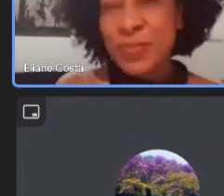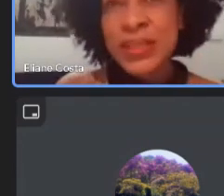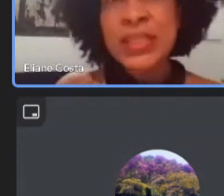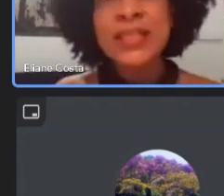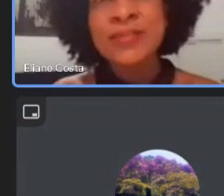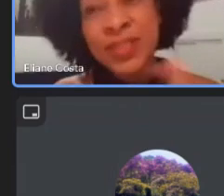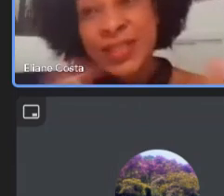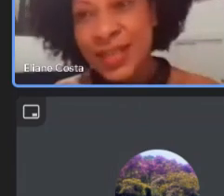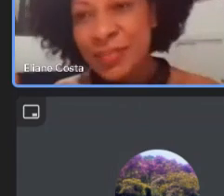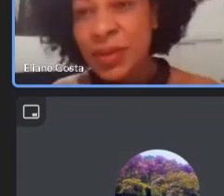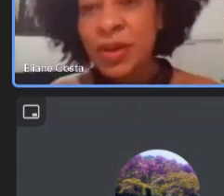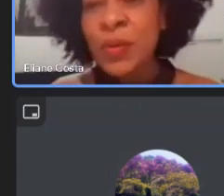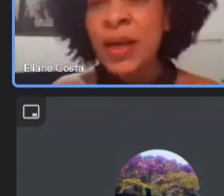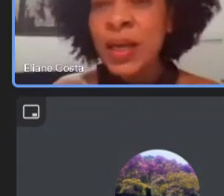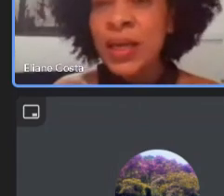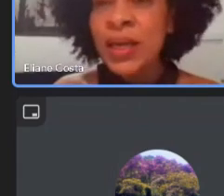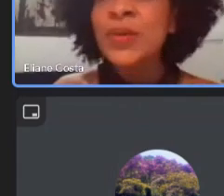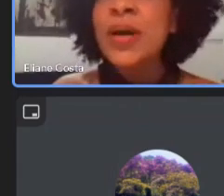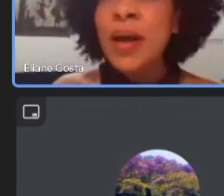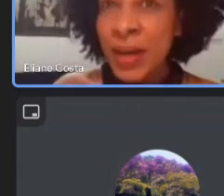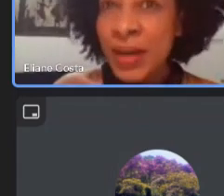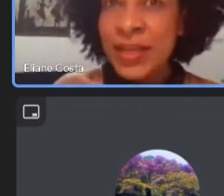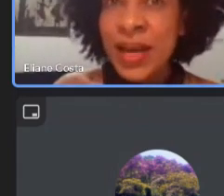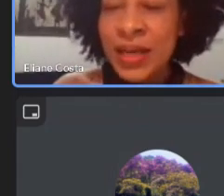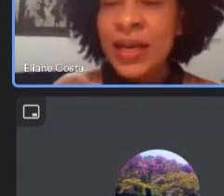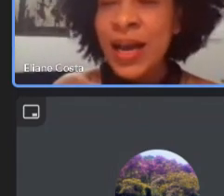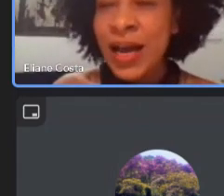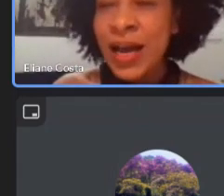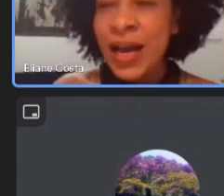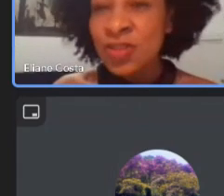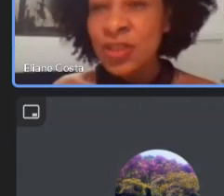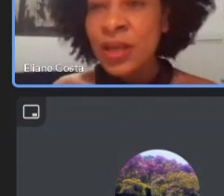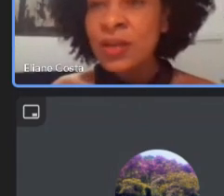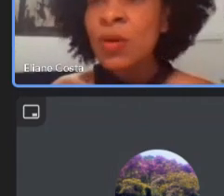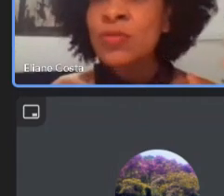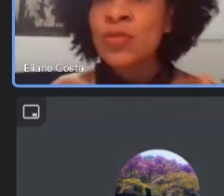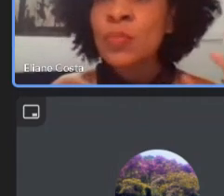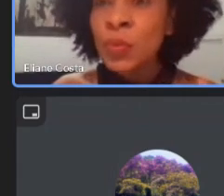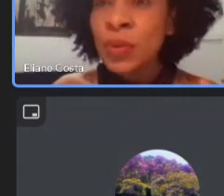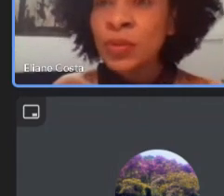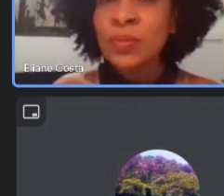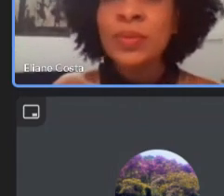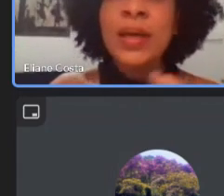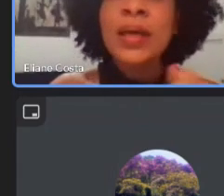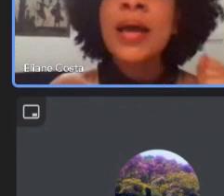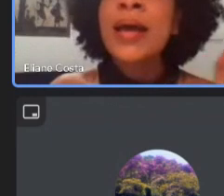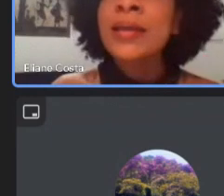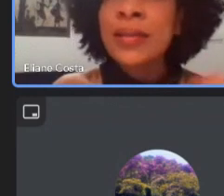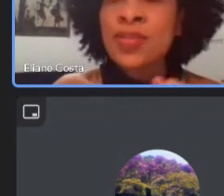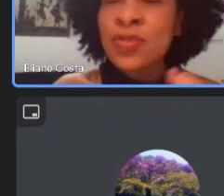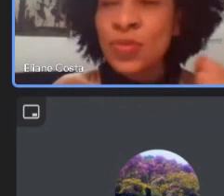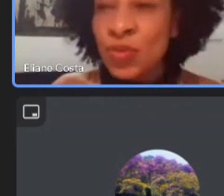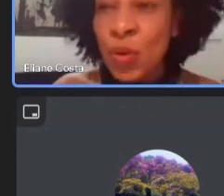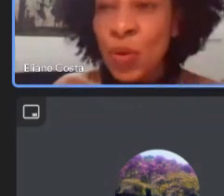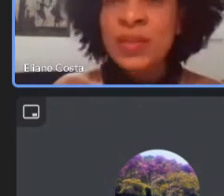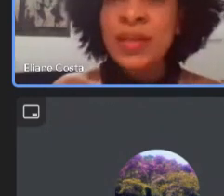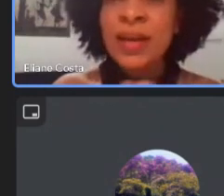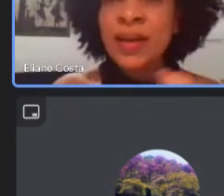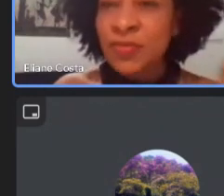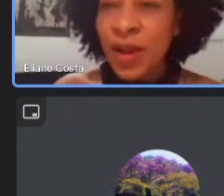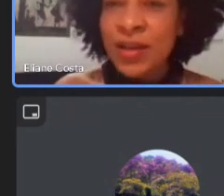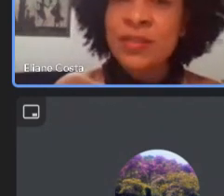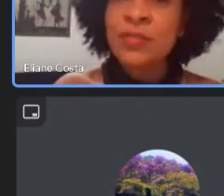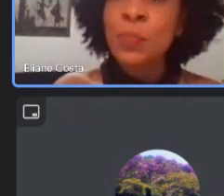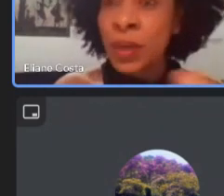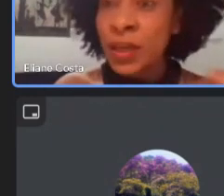da minha formação faz tempo que eu não a leio mas é a Hannah Arendt e eu gosto muito das discussões